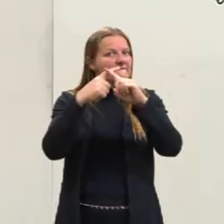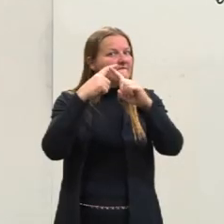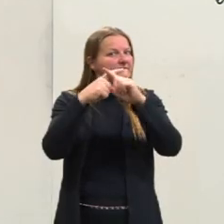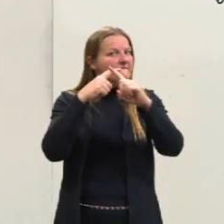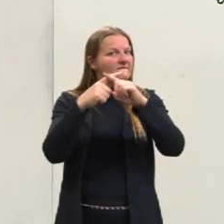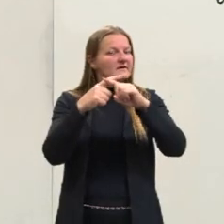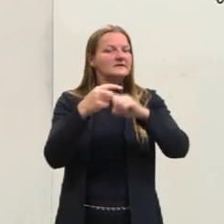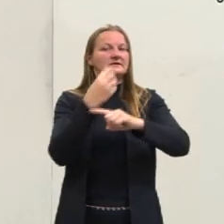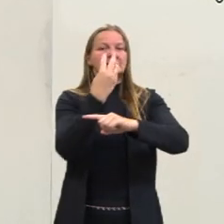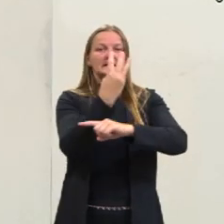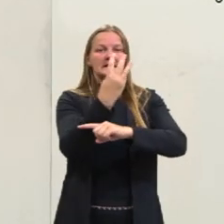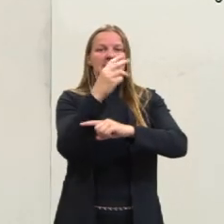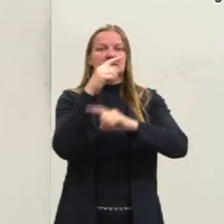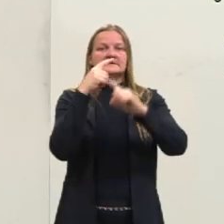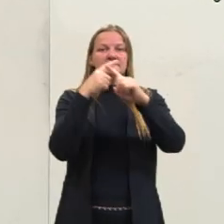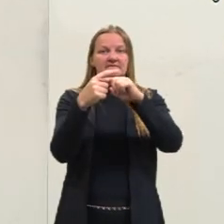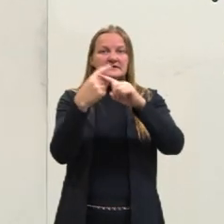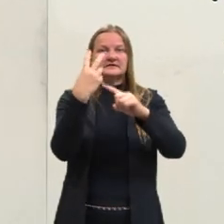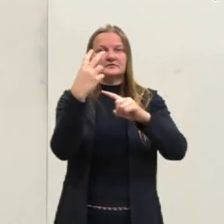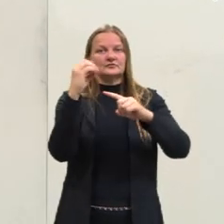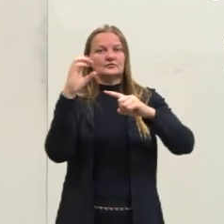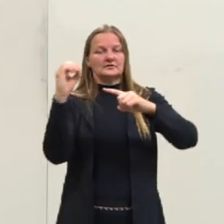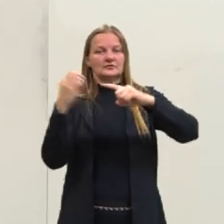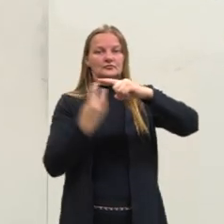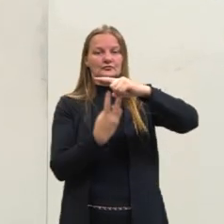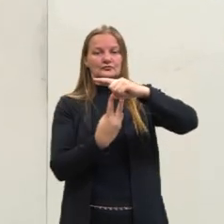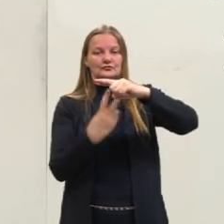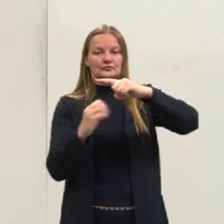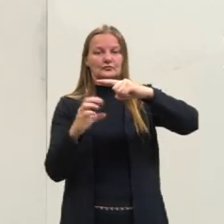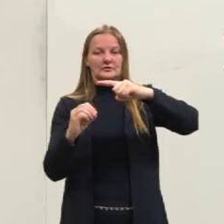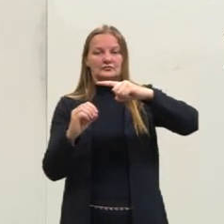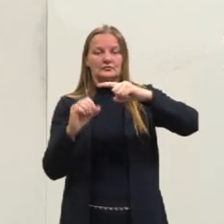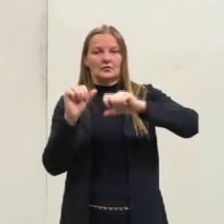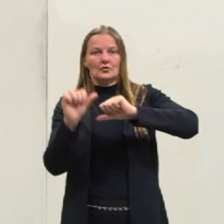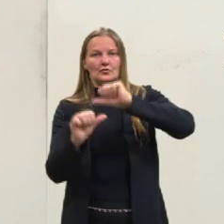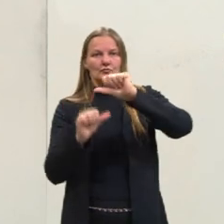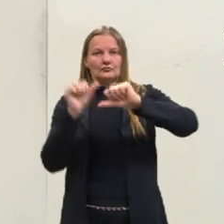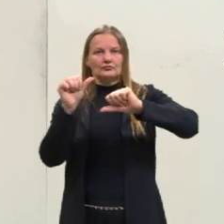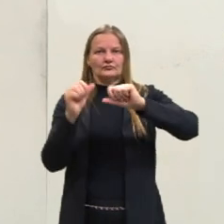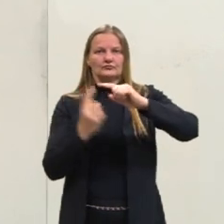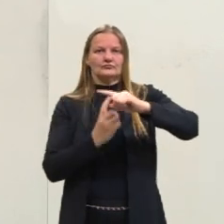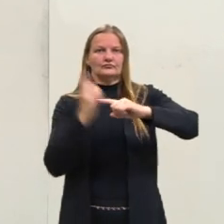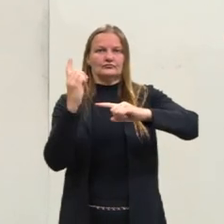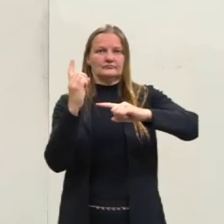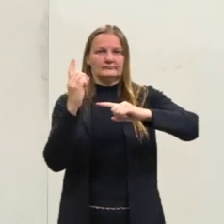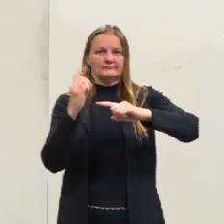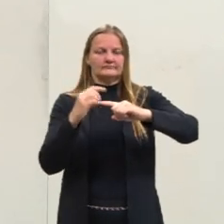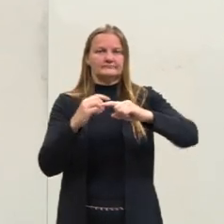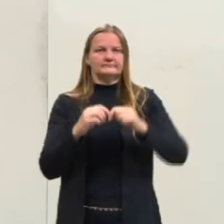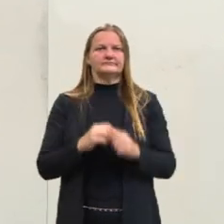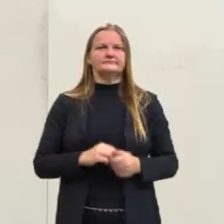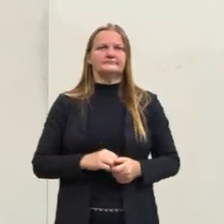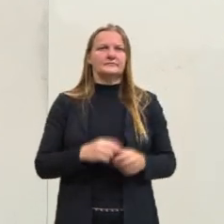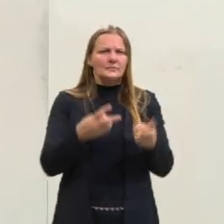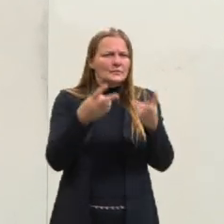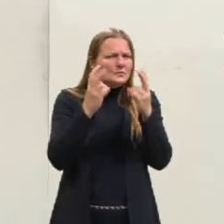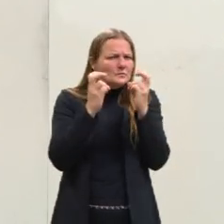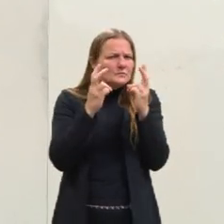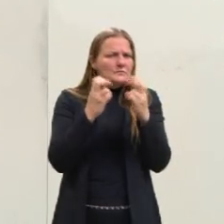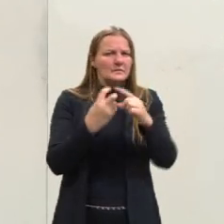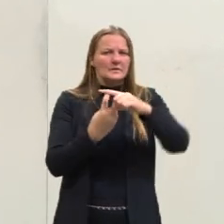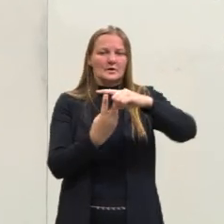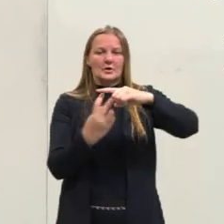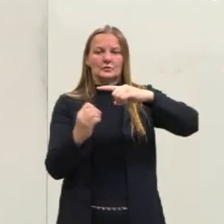multiplica 200. Porque quando muda de lado, muda de operação. Então, notem que o 200